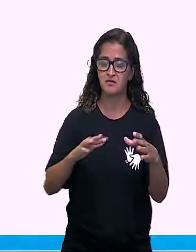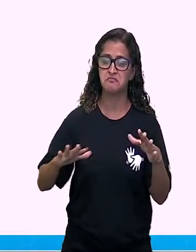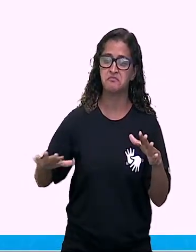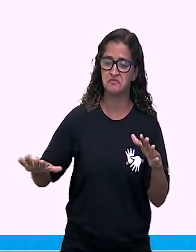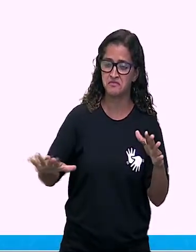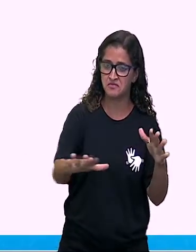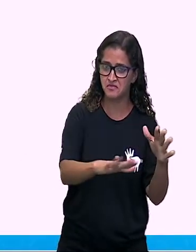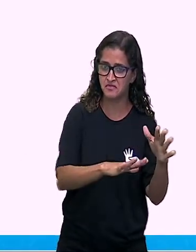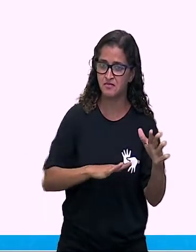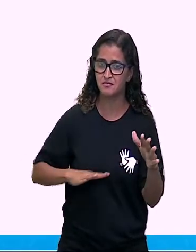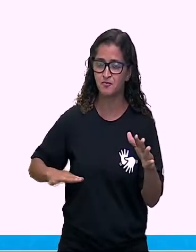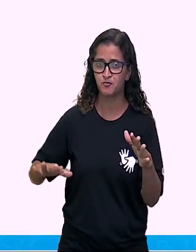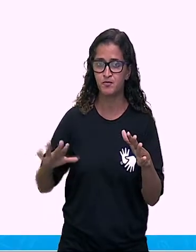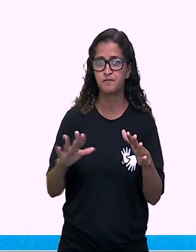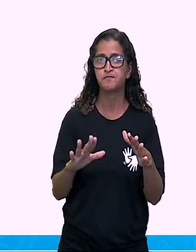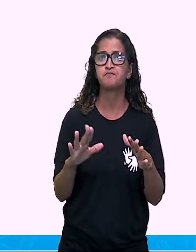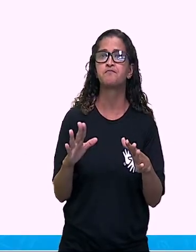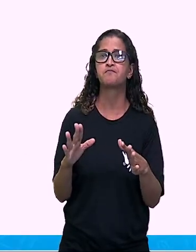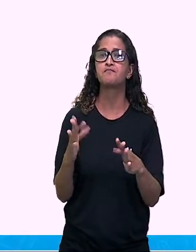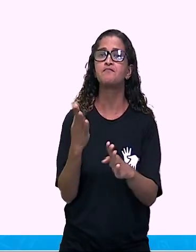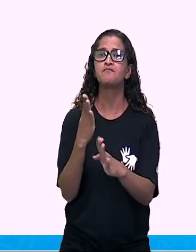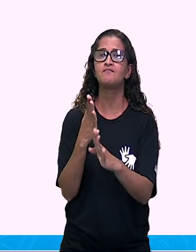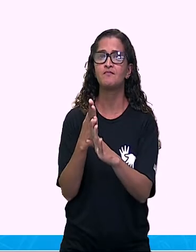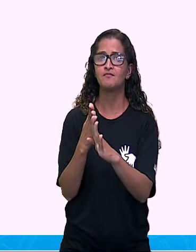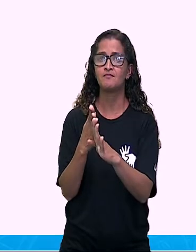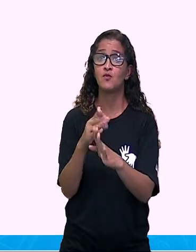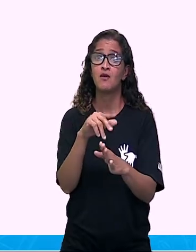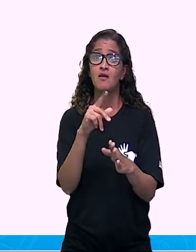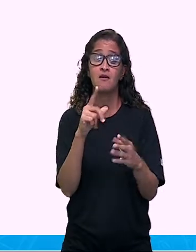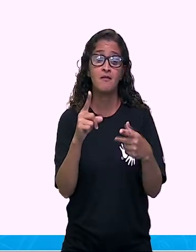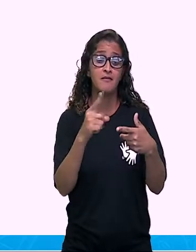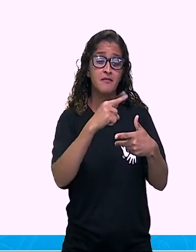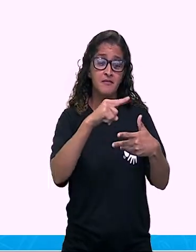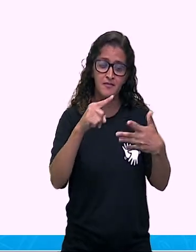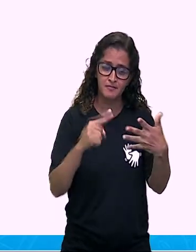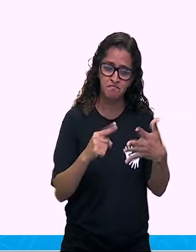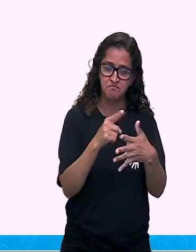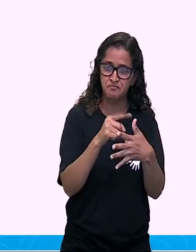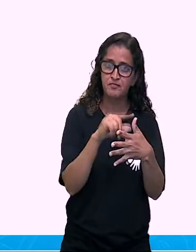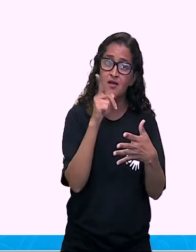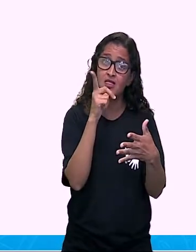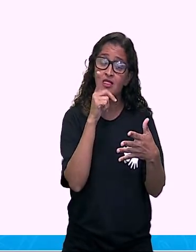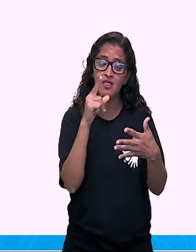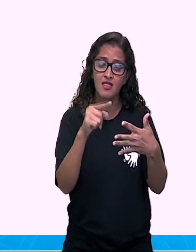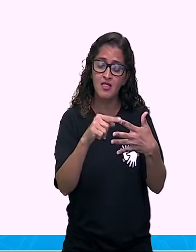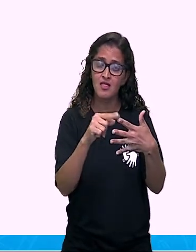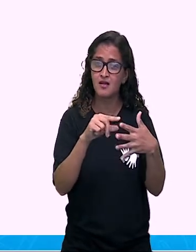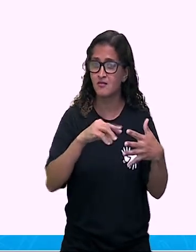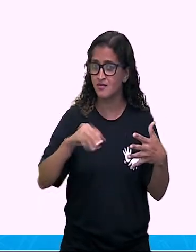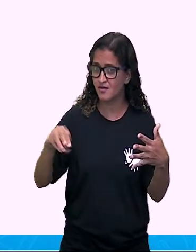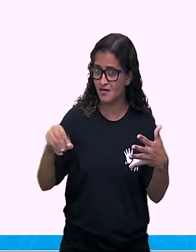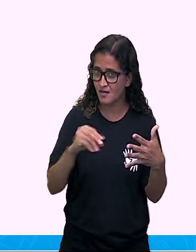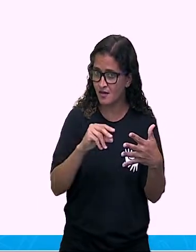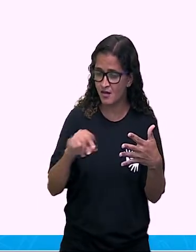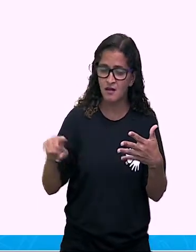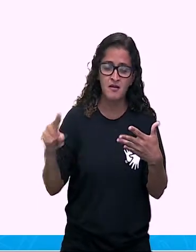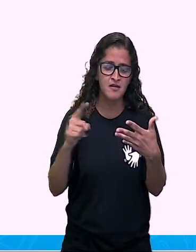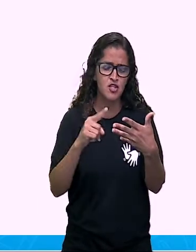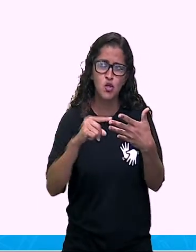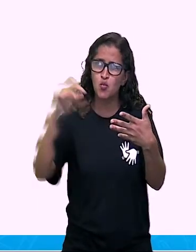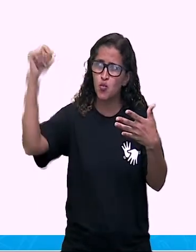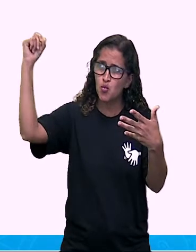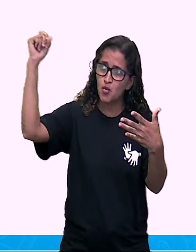tá? Nós encontramos água, solo, a luz solar,